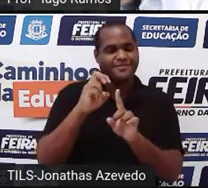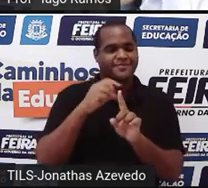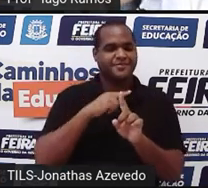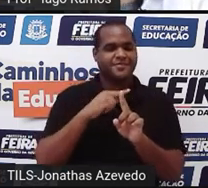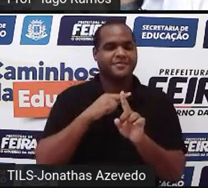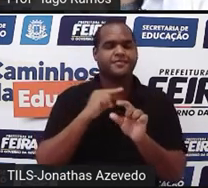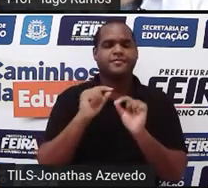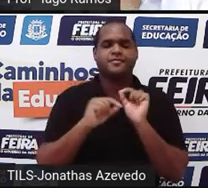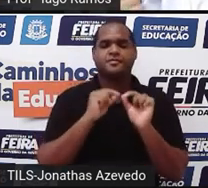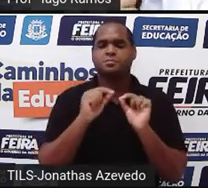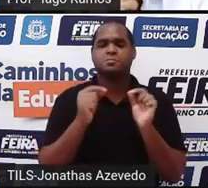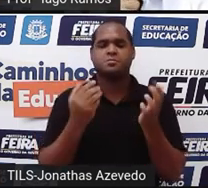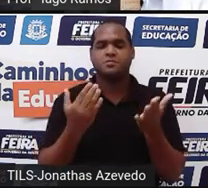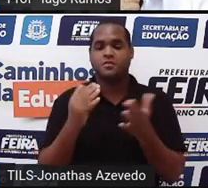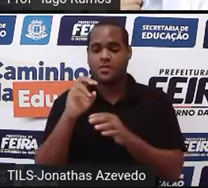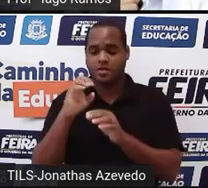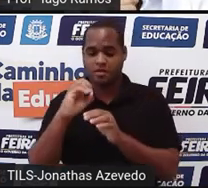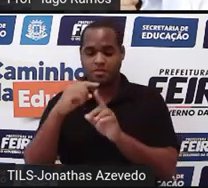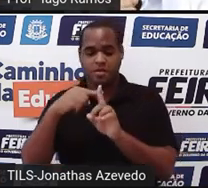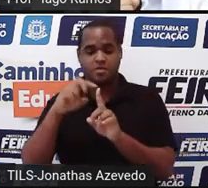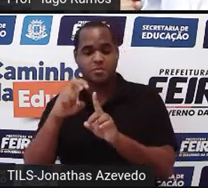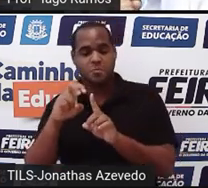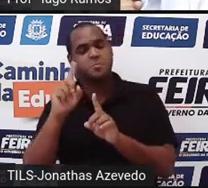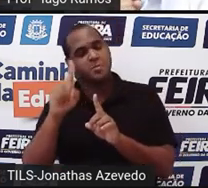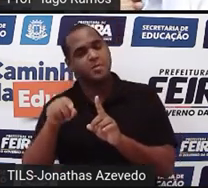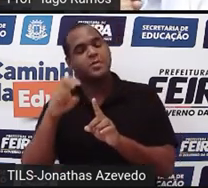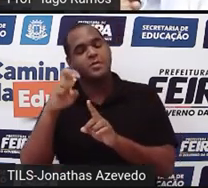mais 5 é 5, né?